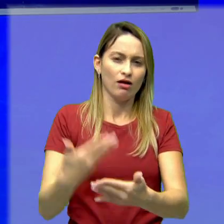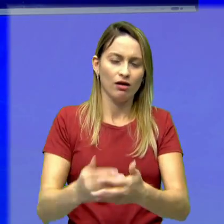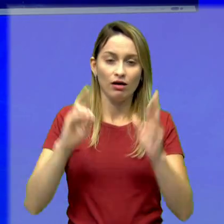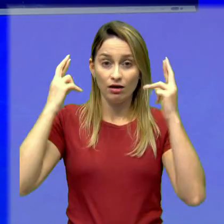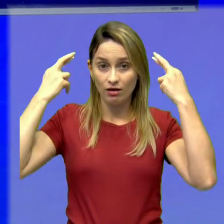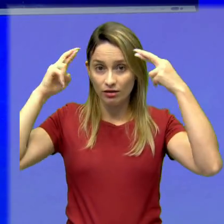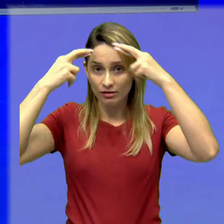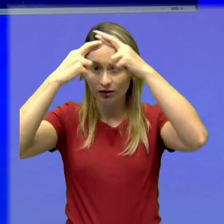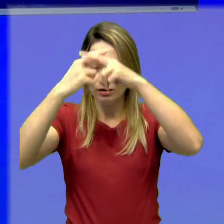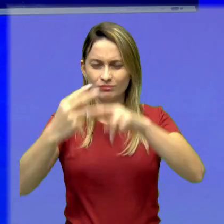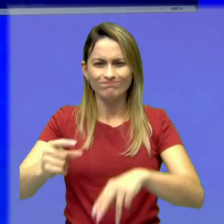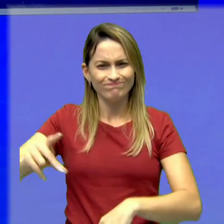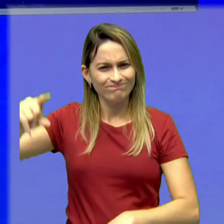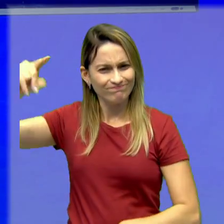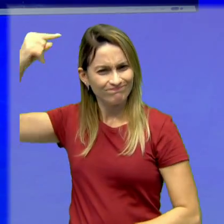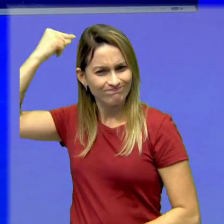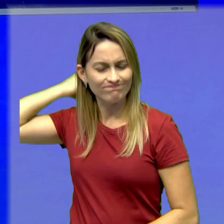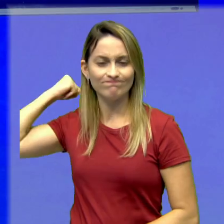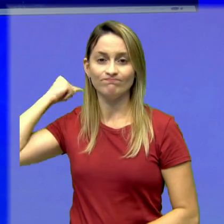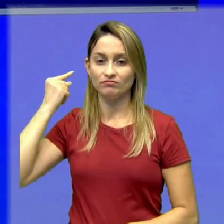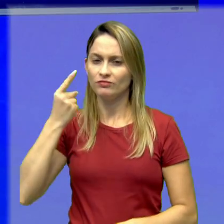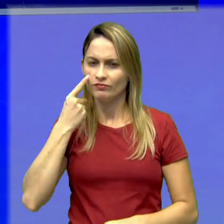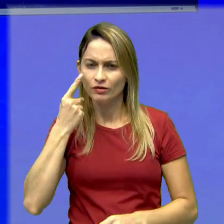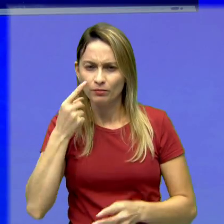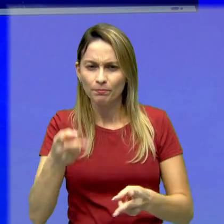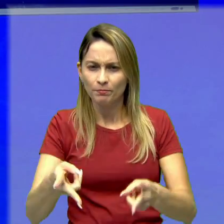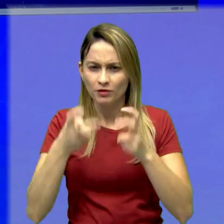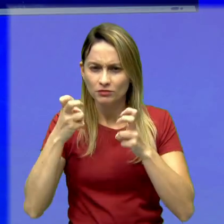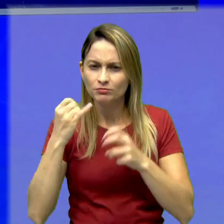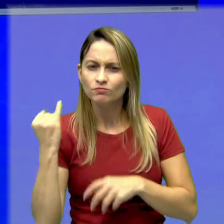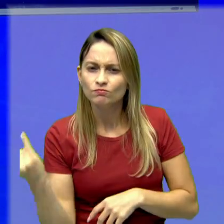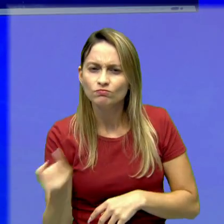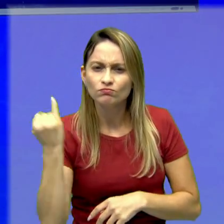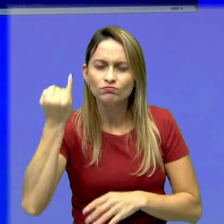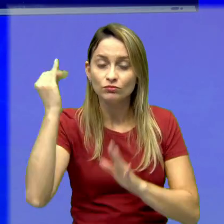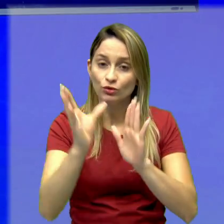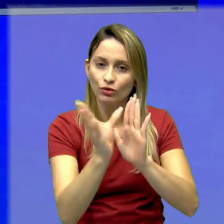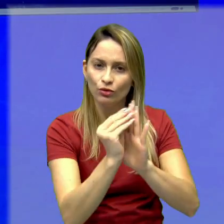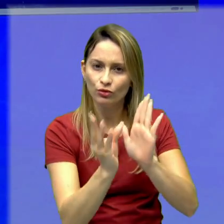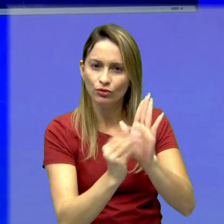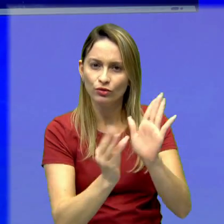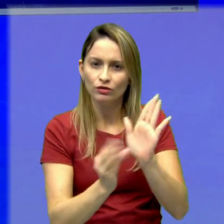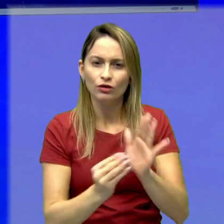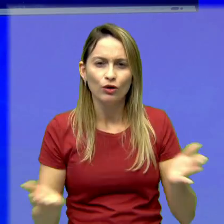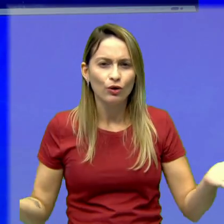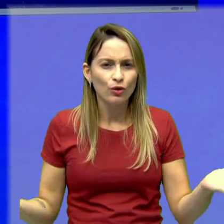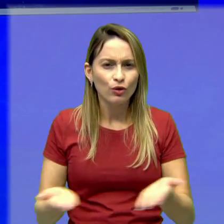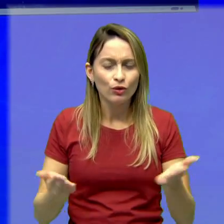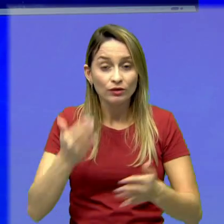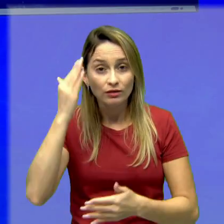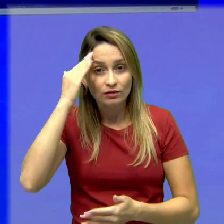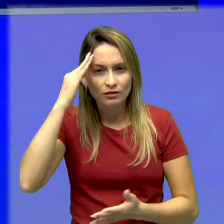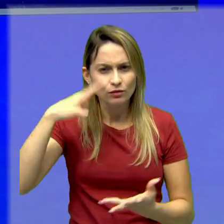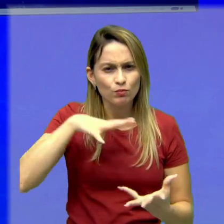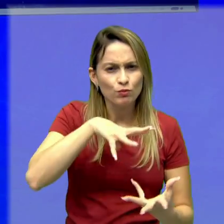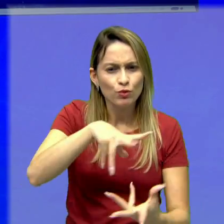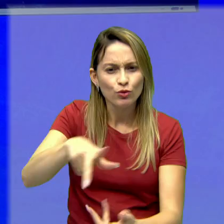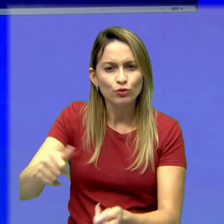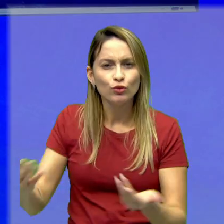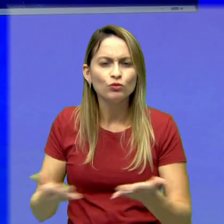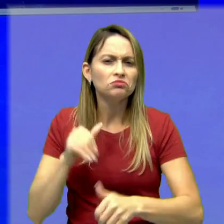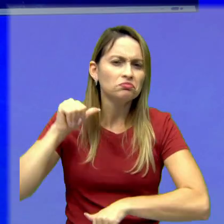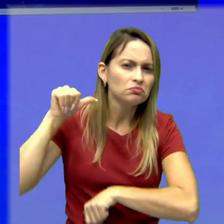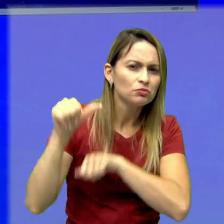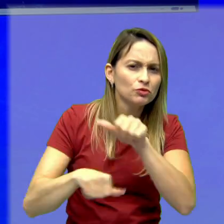Grécia Antiga. Percebem a contemporaneidade desse tema pra entender, inclusive, o mundo atual e as nuances da